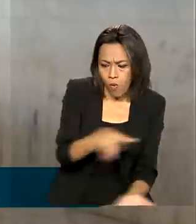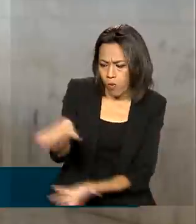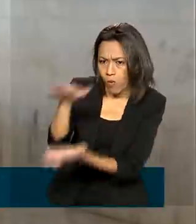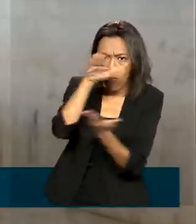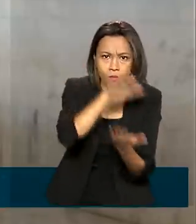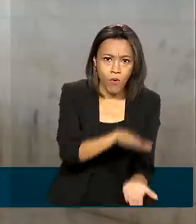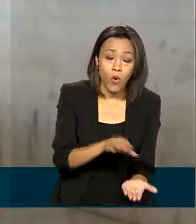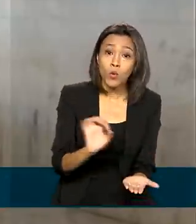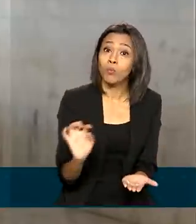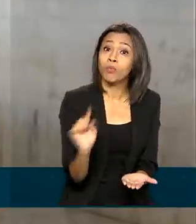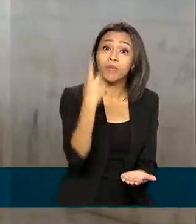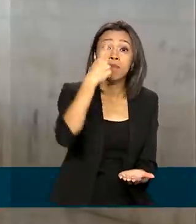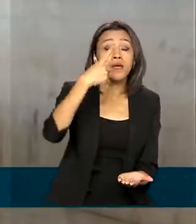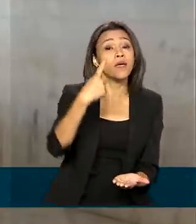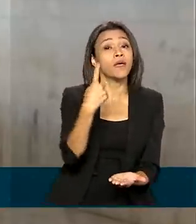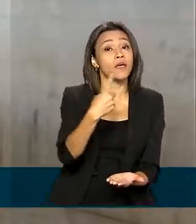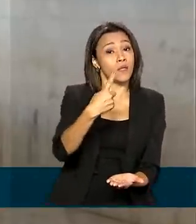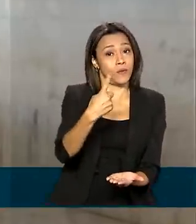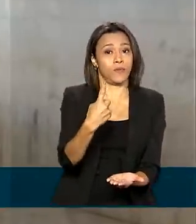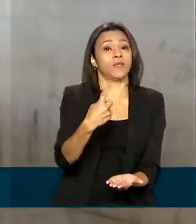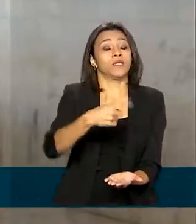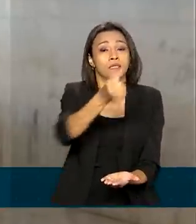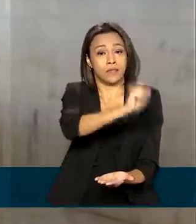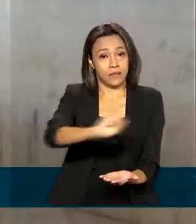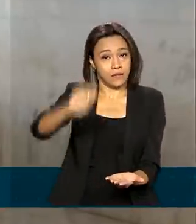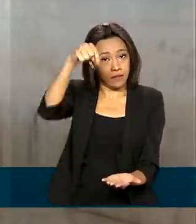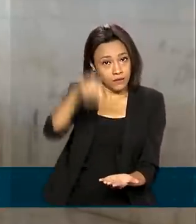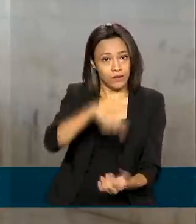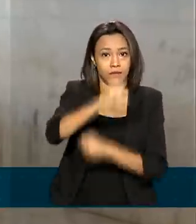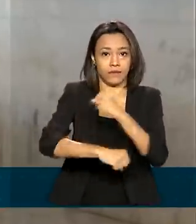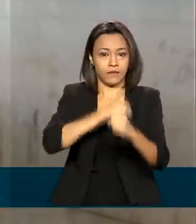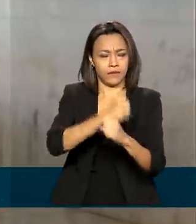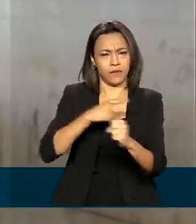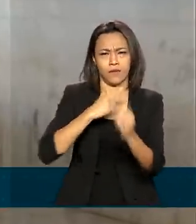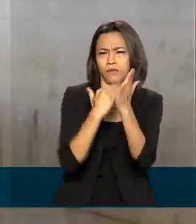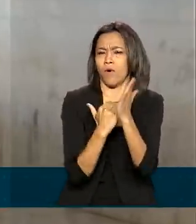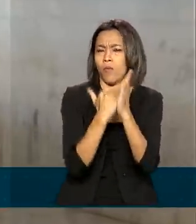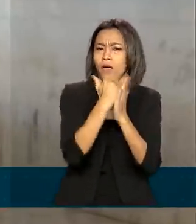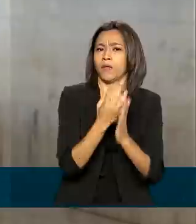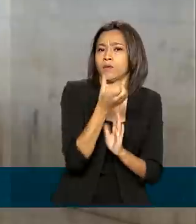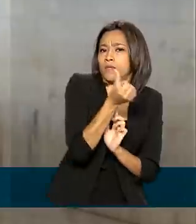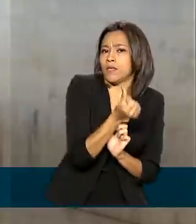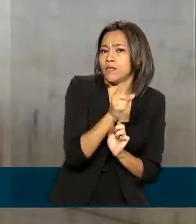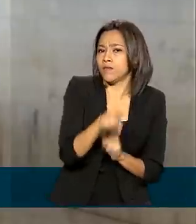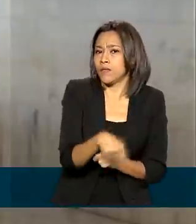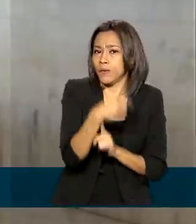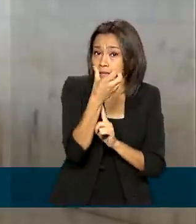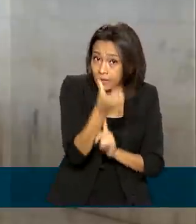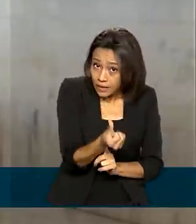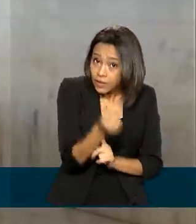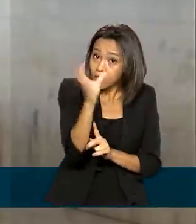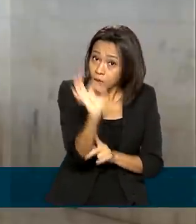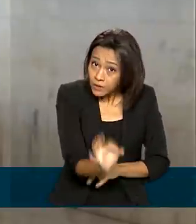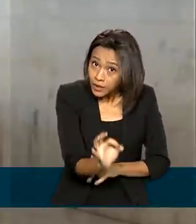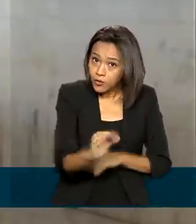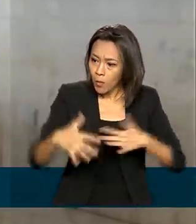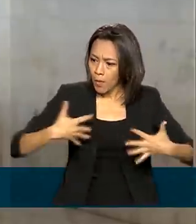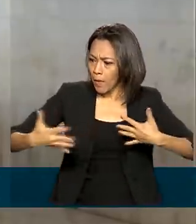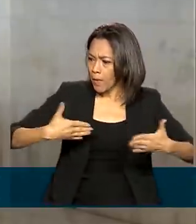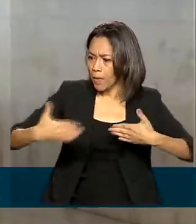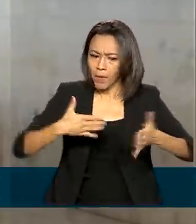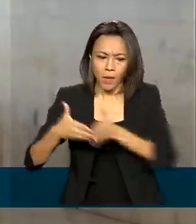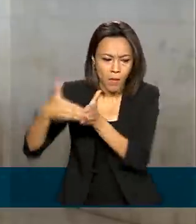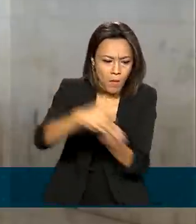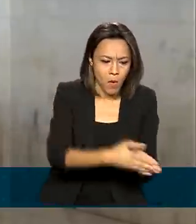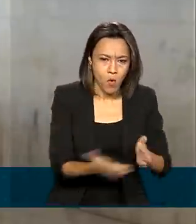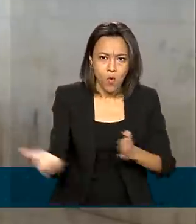somente no primeiro semestre deste ano houve um aumento de 6,6% na movimentação portuária em